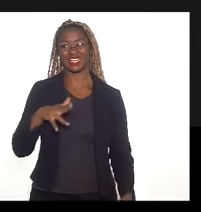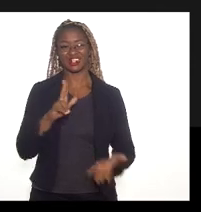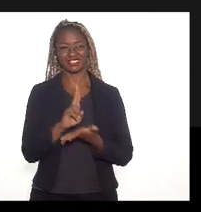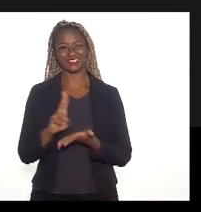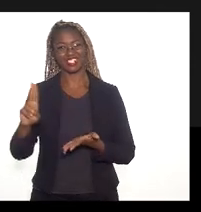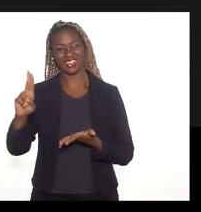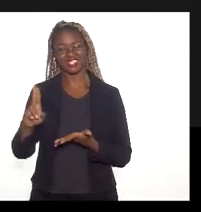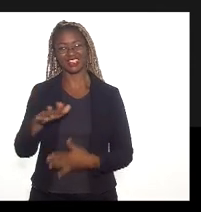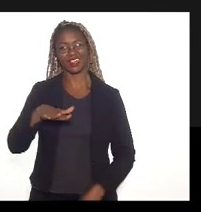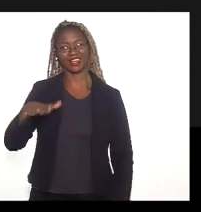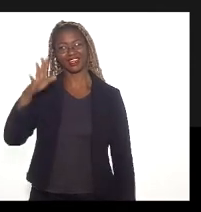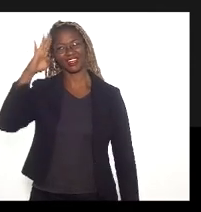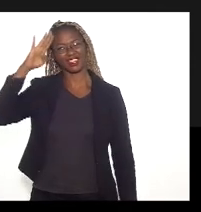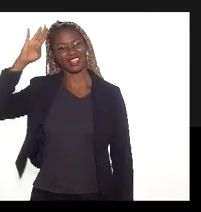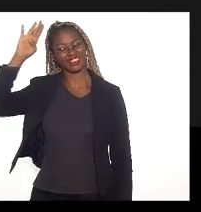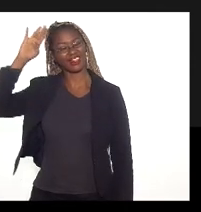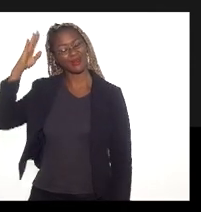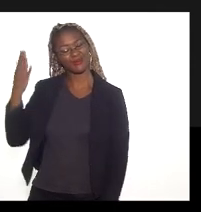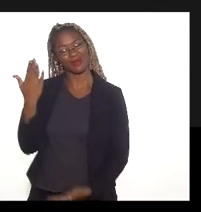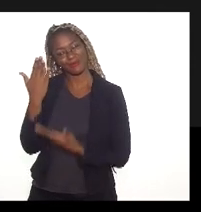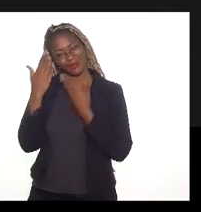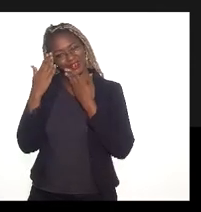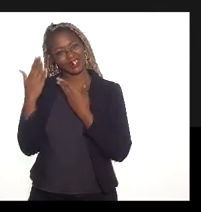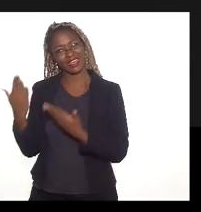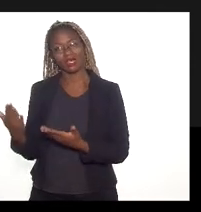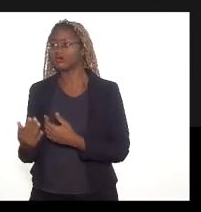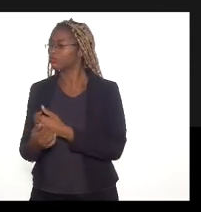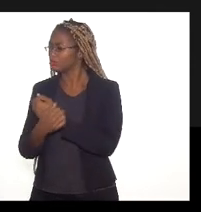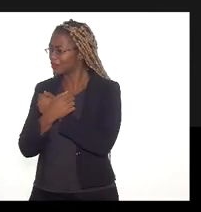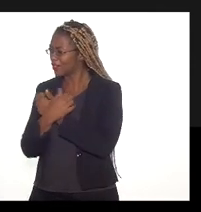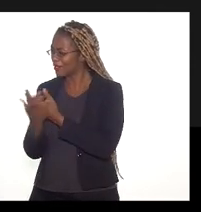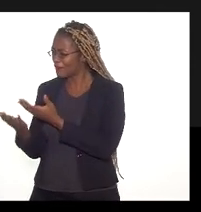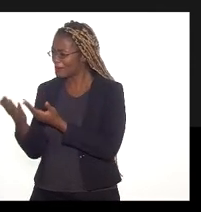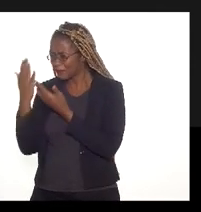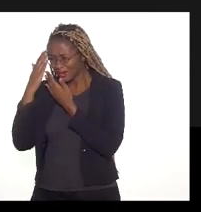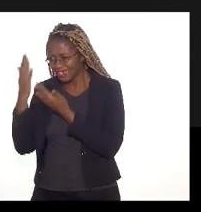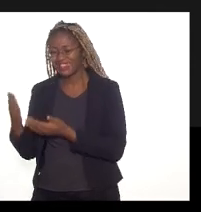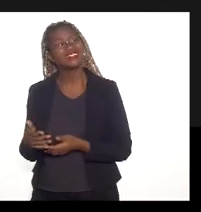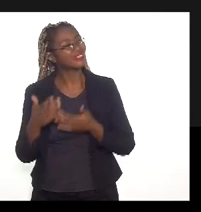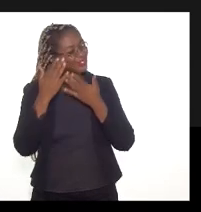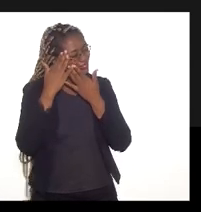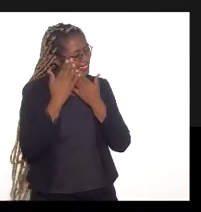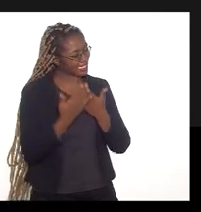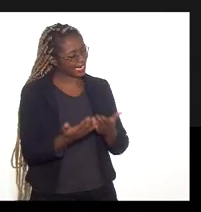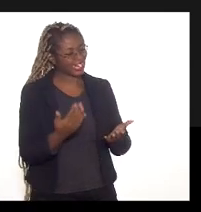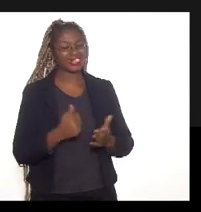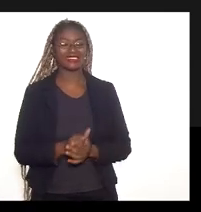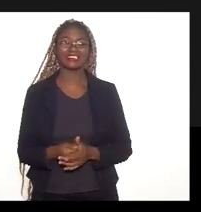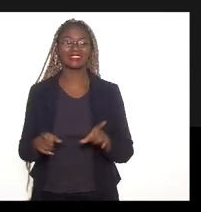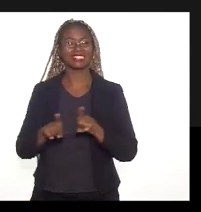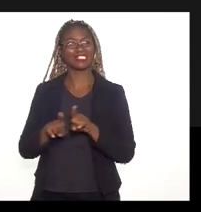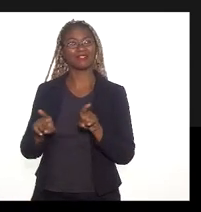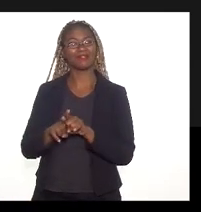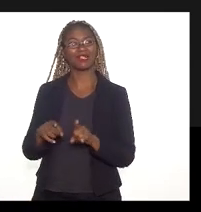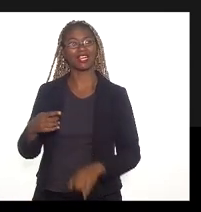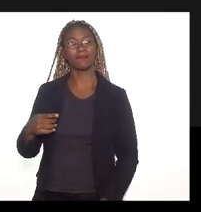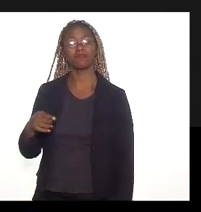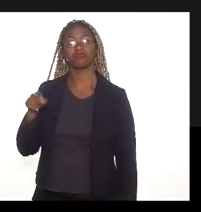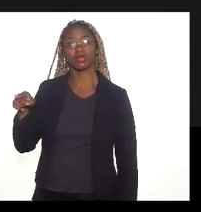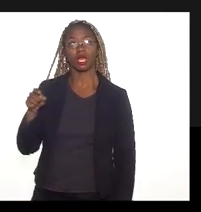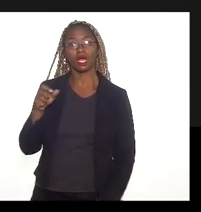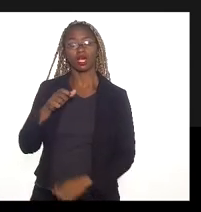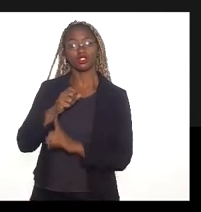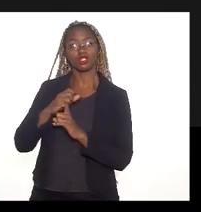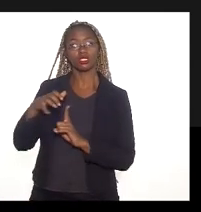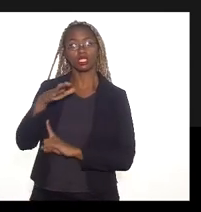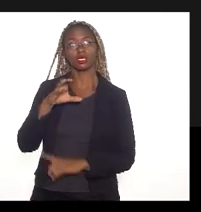acadêmico. Agradeço também... Obrigado, professor. Agradeço a presença, igualmente, da sociedade civil aqui, representada nessa